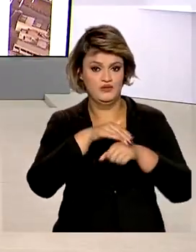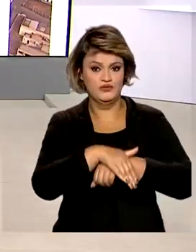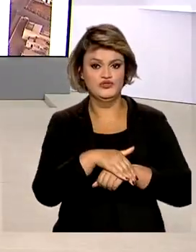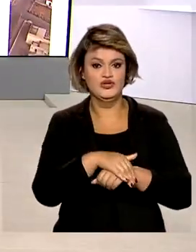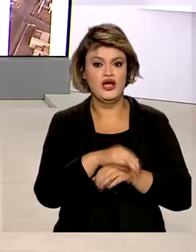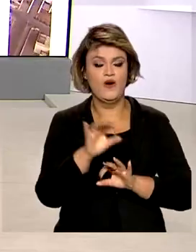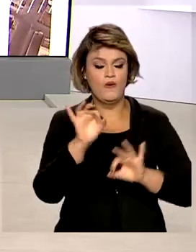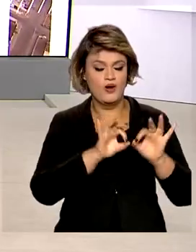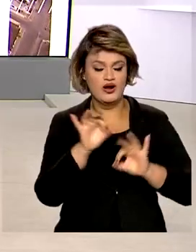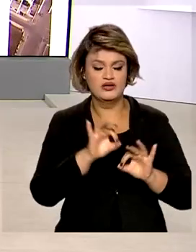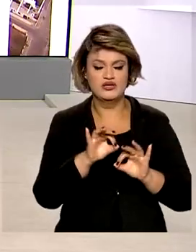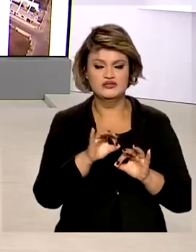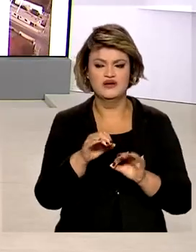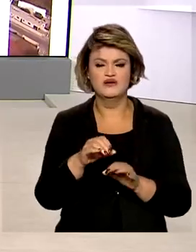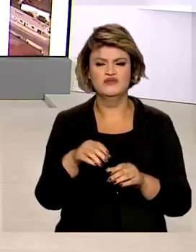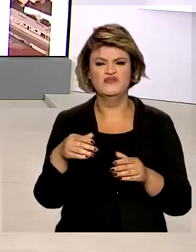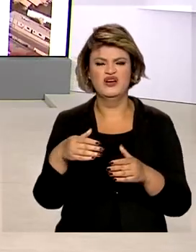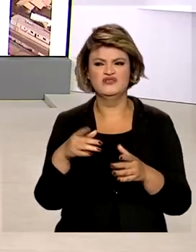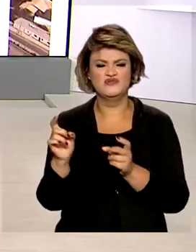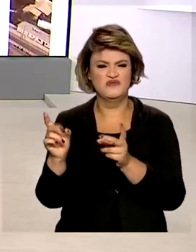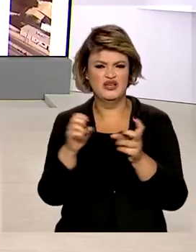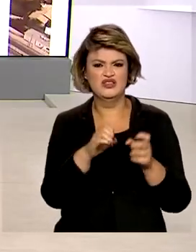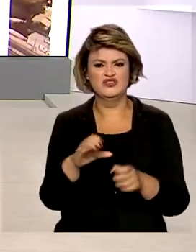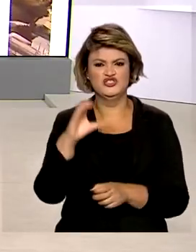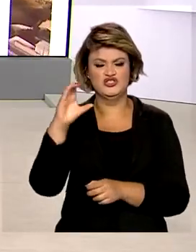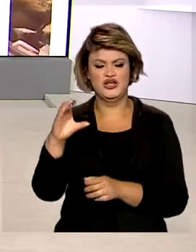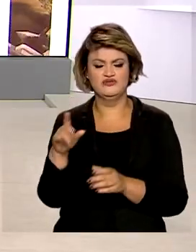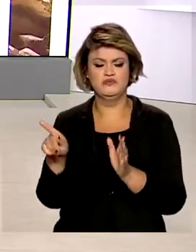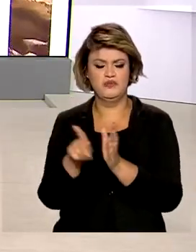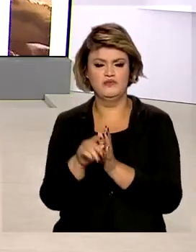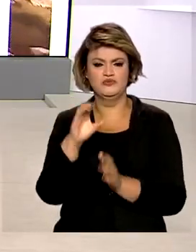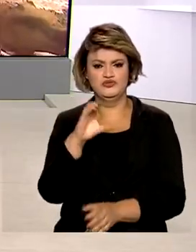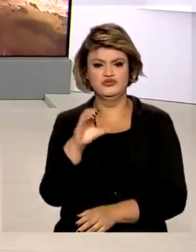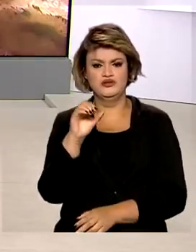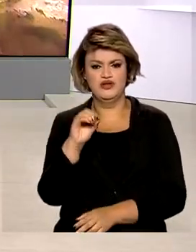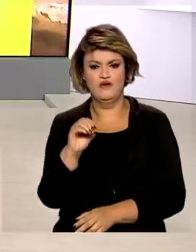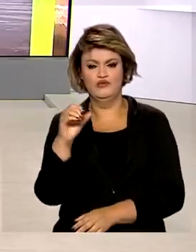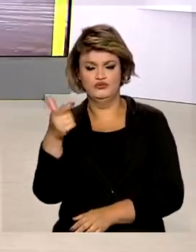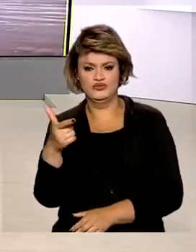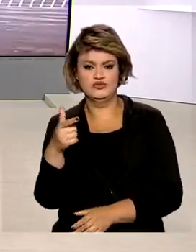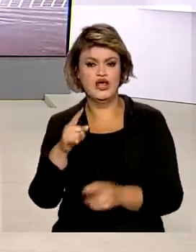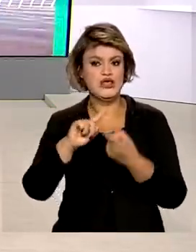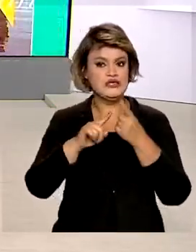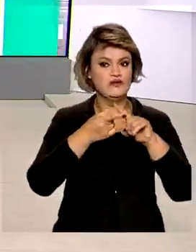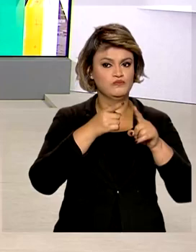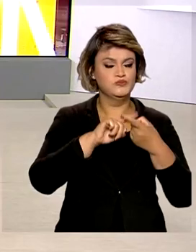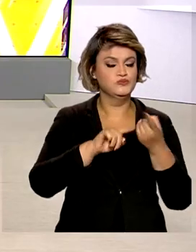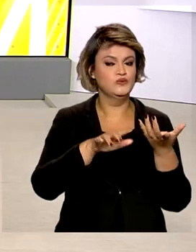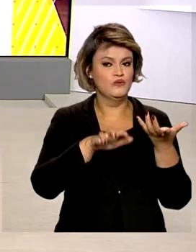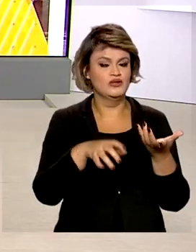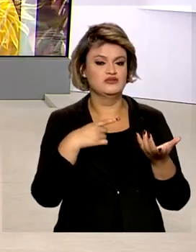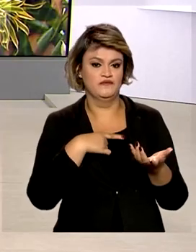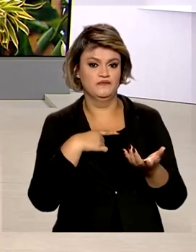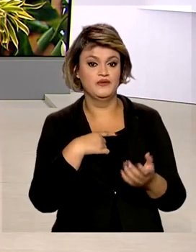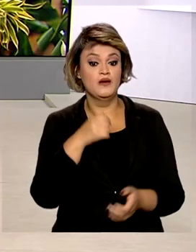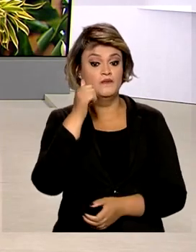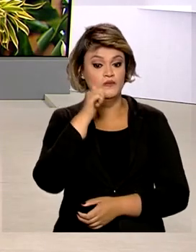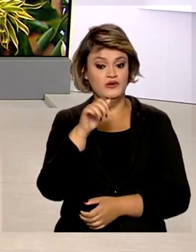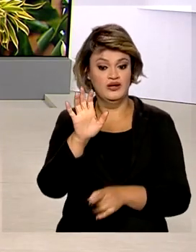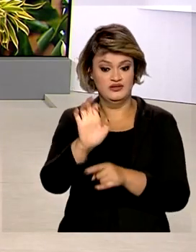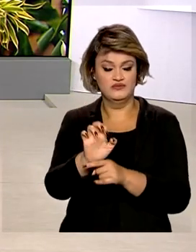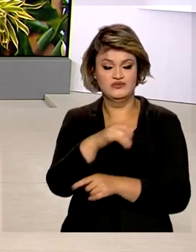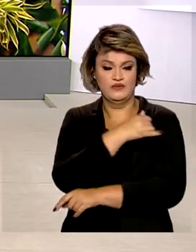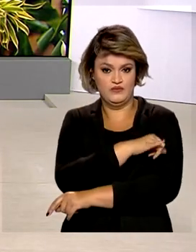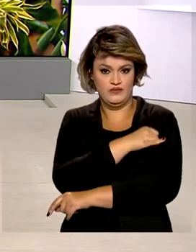regulamenta o mercado de carbono no Brasil. Essa medida foi anunciada em congresso que discute o assunto no Rio de Janeiro. Cláudia Boiunga traz